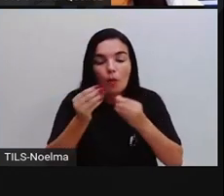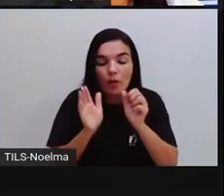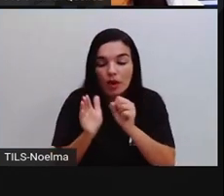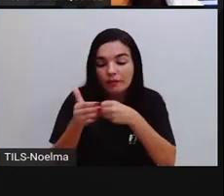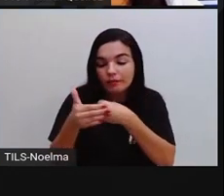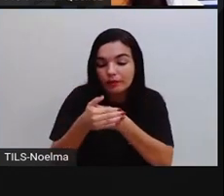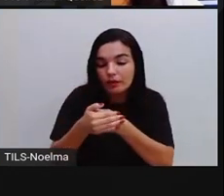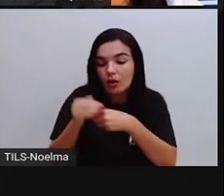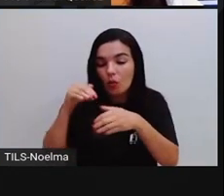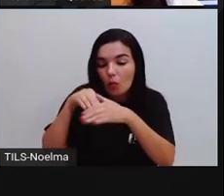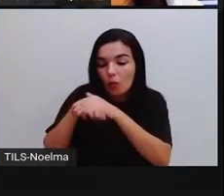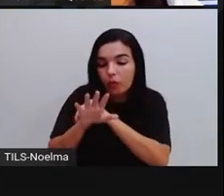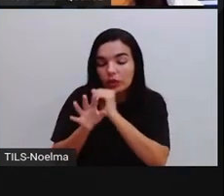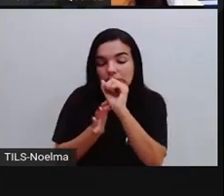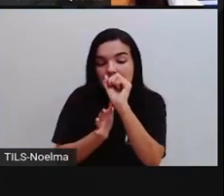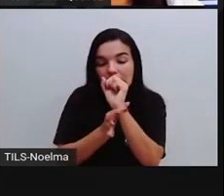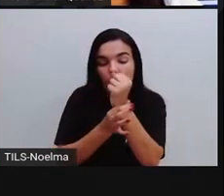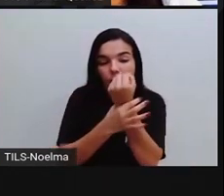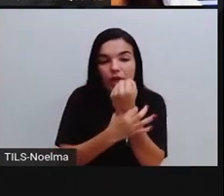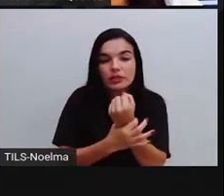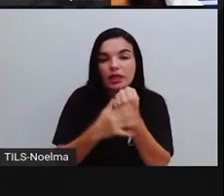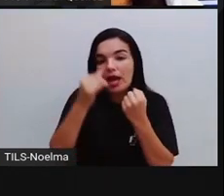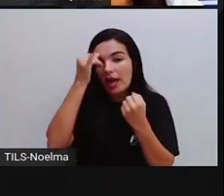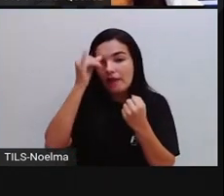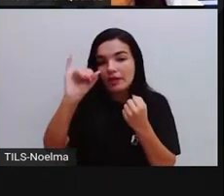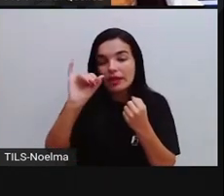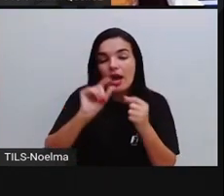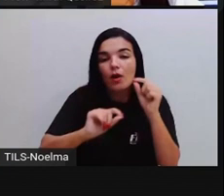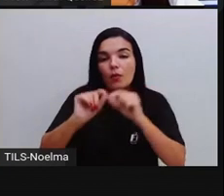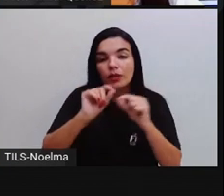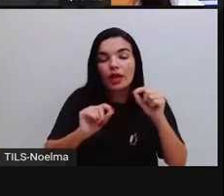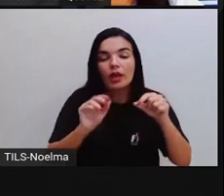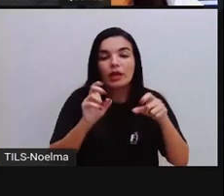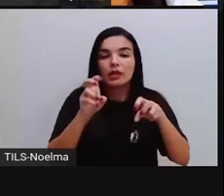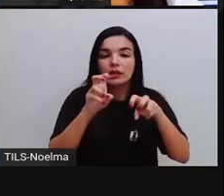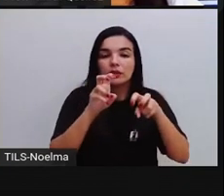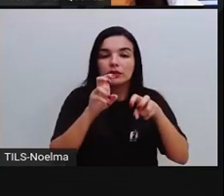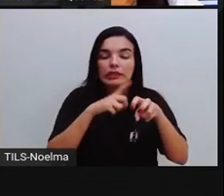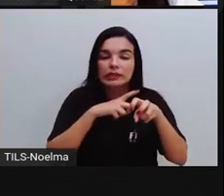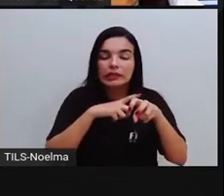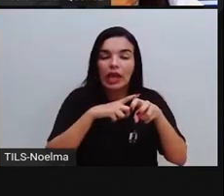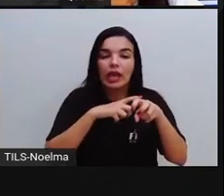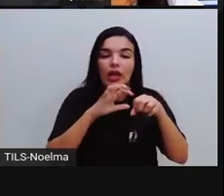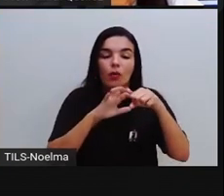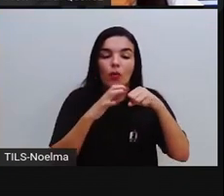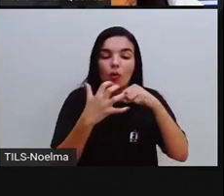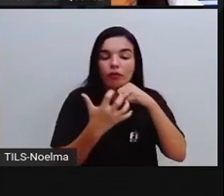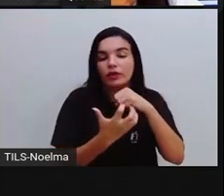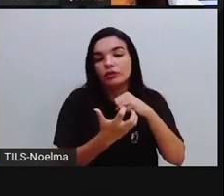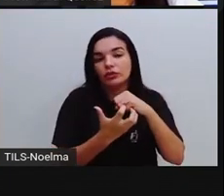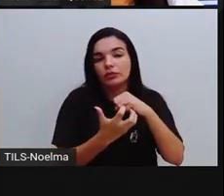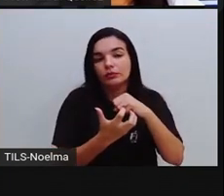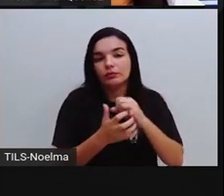o Covid, né? E como que a gente faz para identificar os sintomas dessa doença, né?